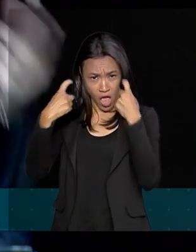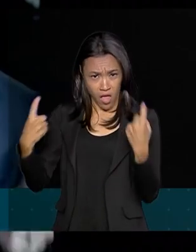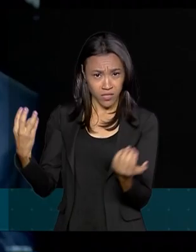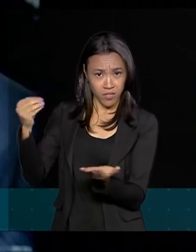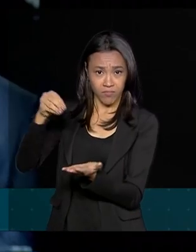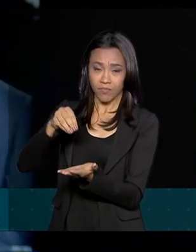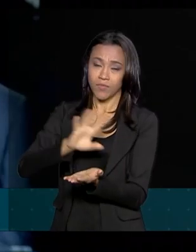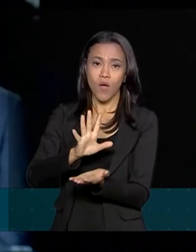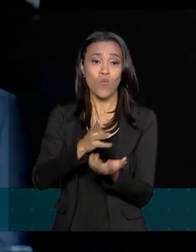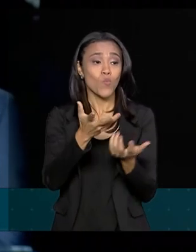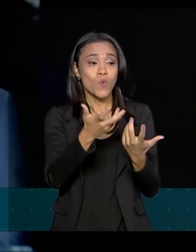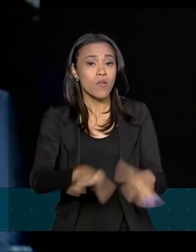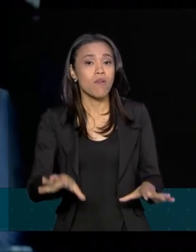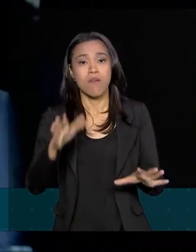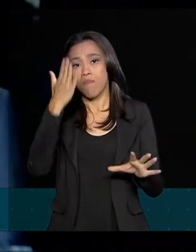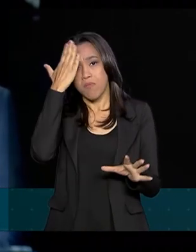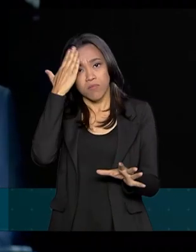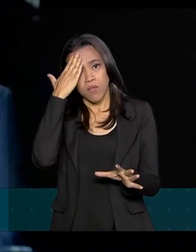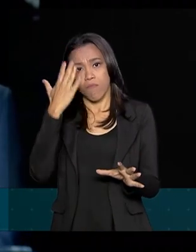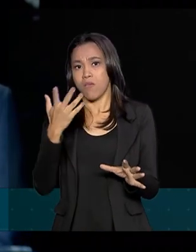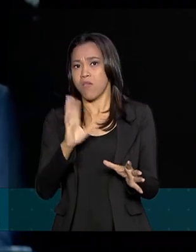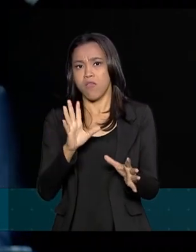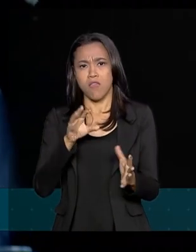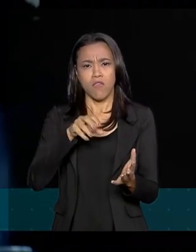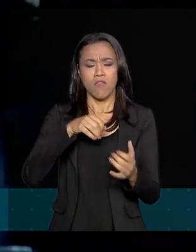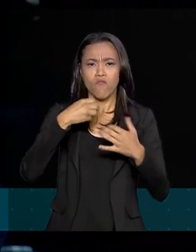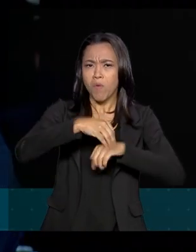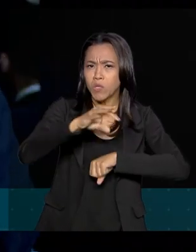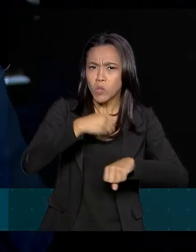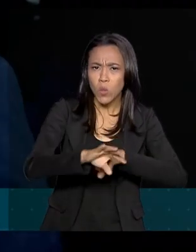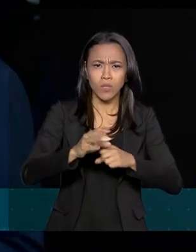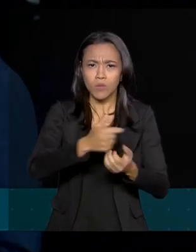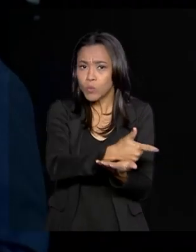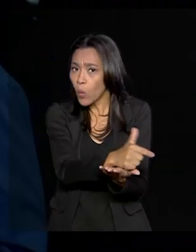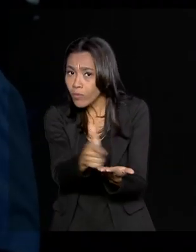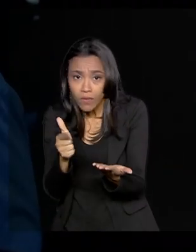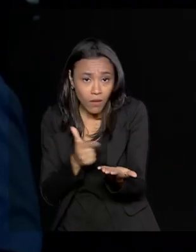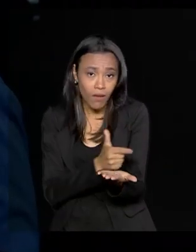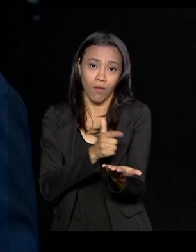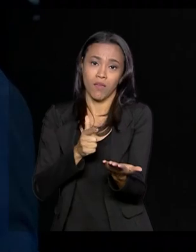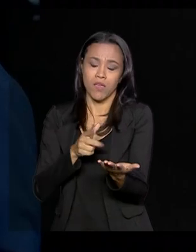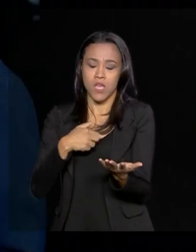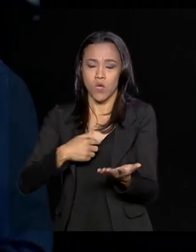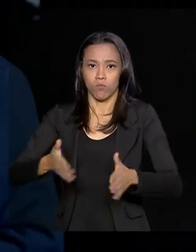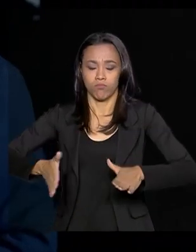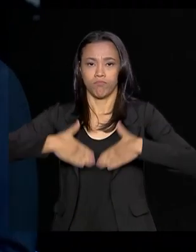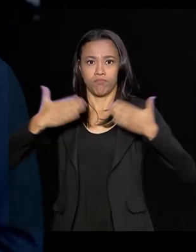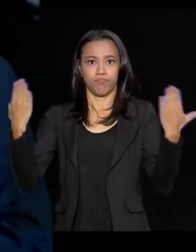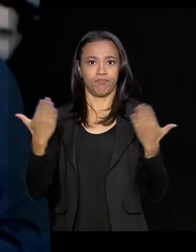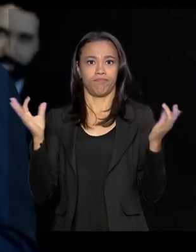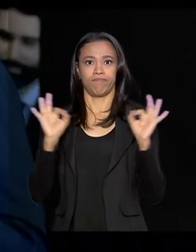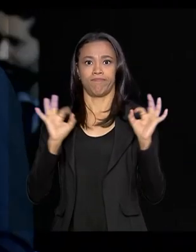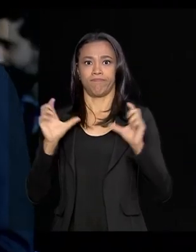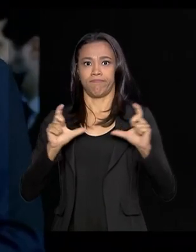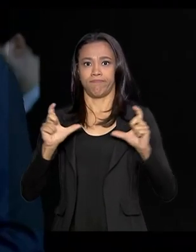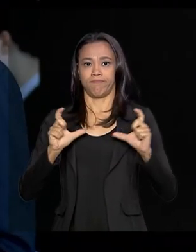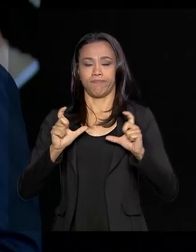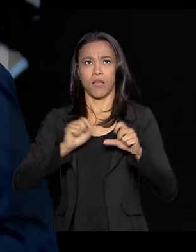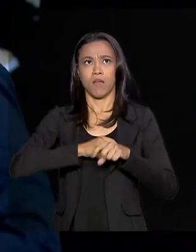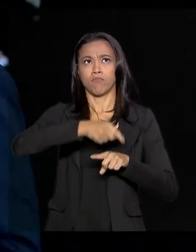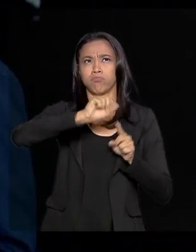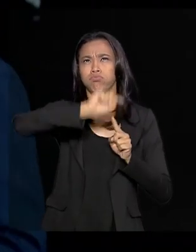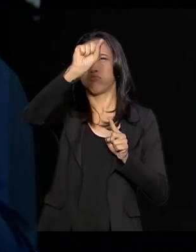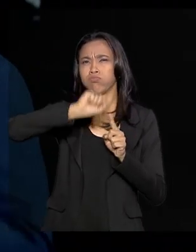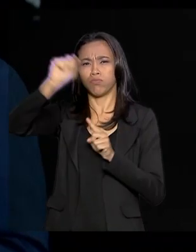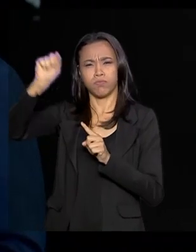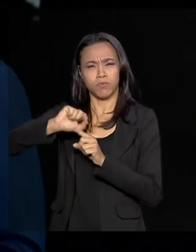notificação mesmo. E aí eu me assusto quando a gente chega nas regiões mais longe do Brasil e a gente observa que a